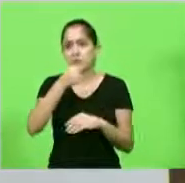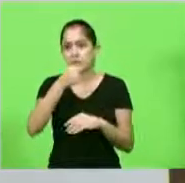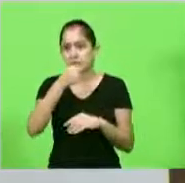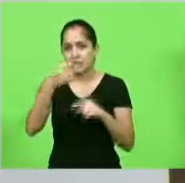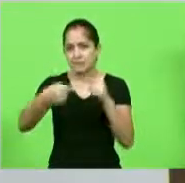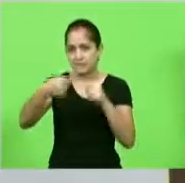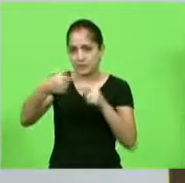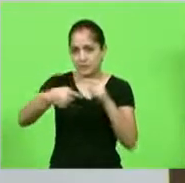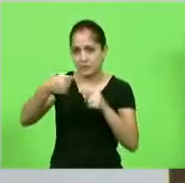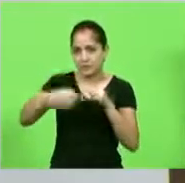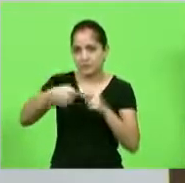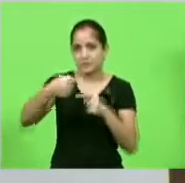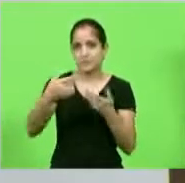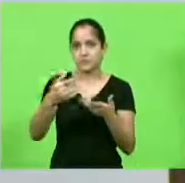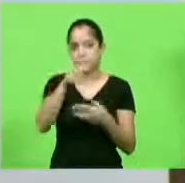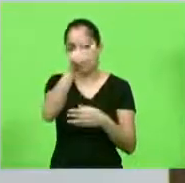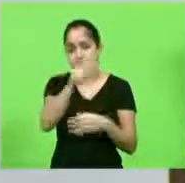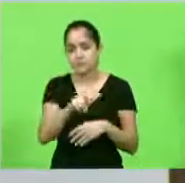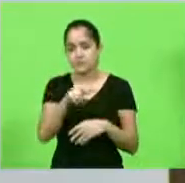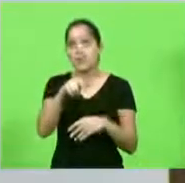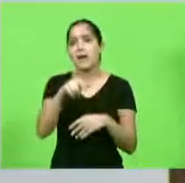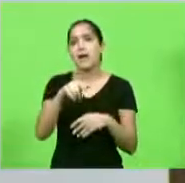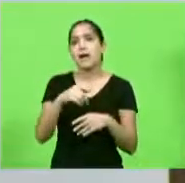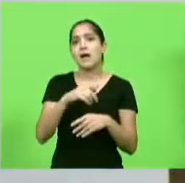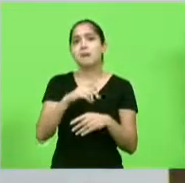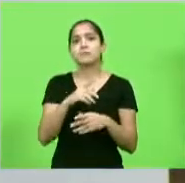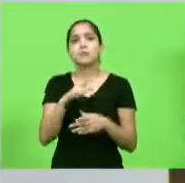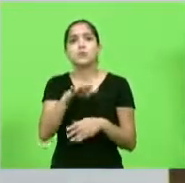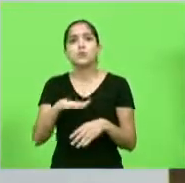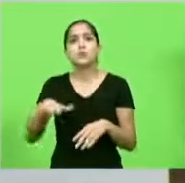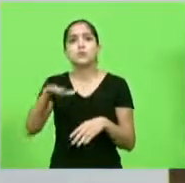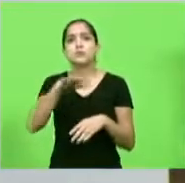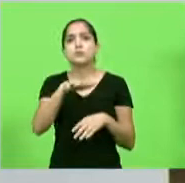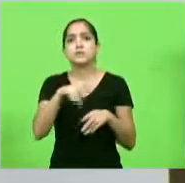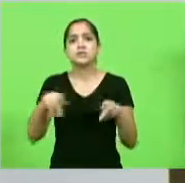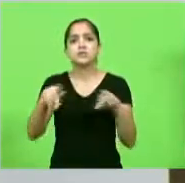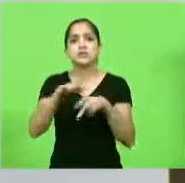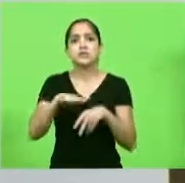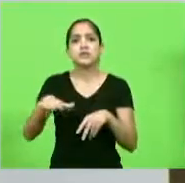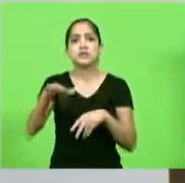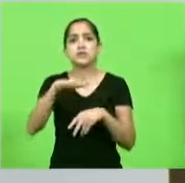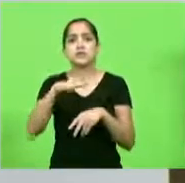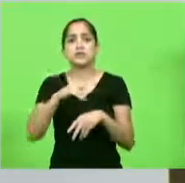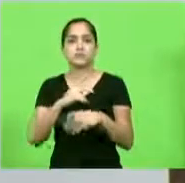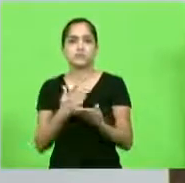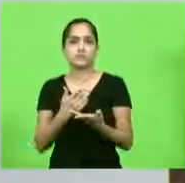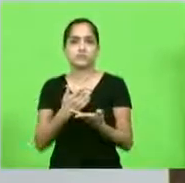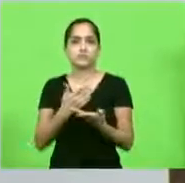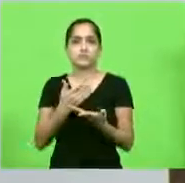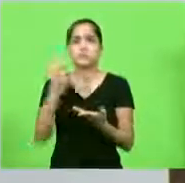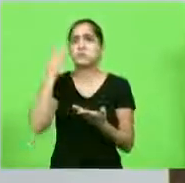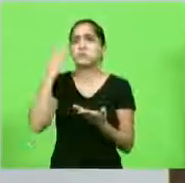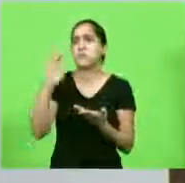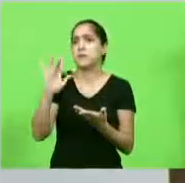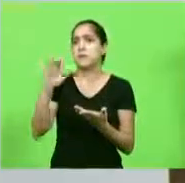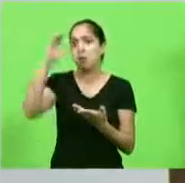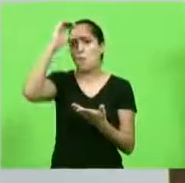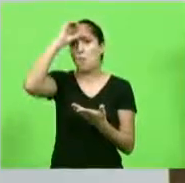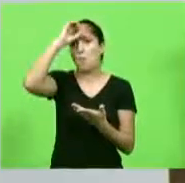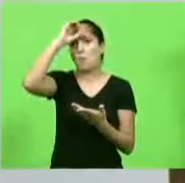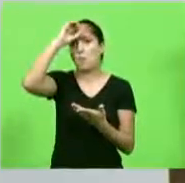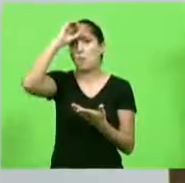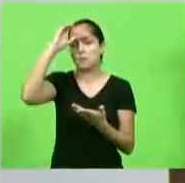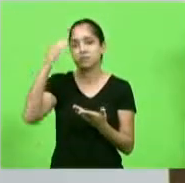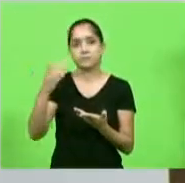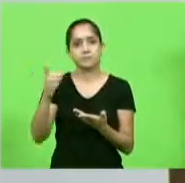políticas, que diz que a Procuradoria Geral da República, diz que o governador sequer sabia. Epa, para lá, daí